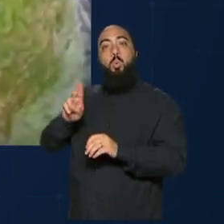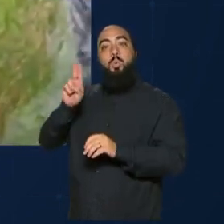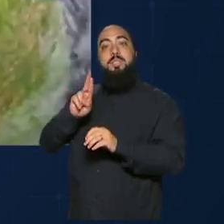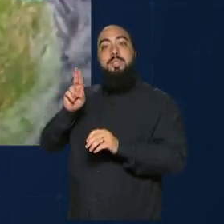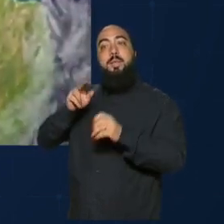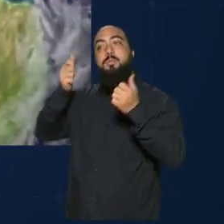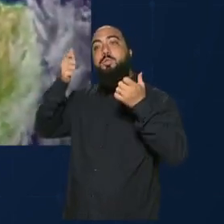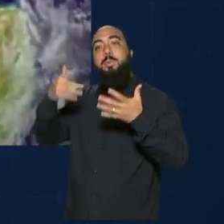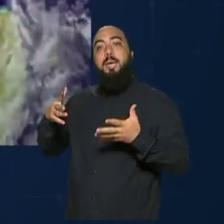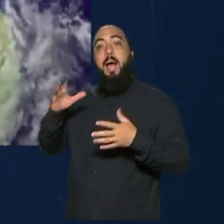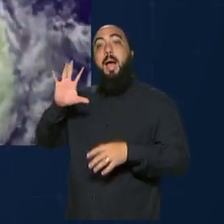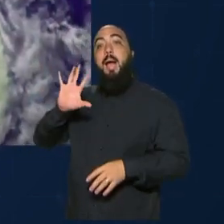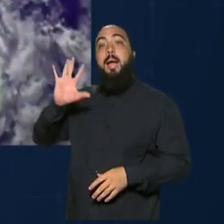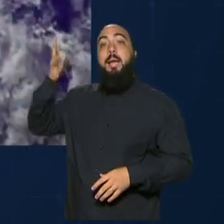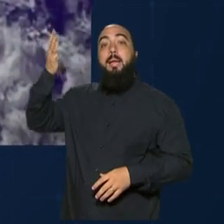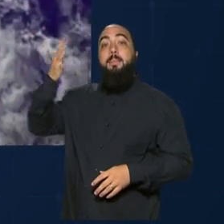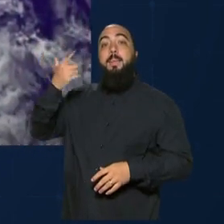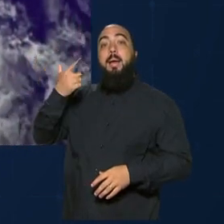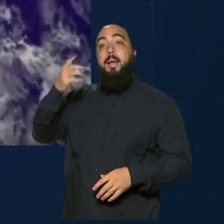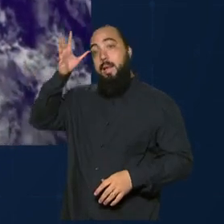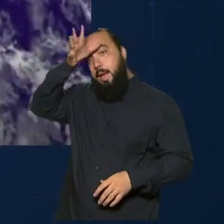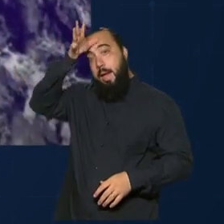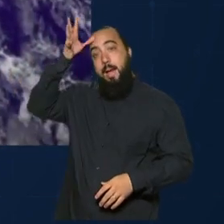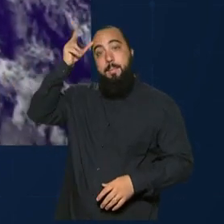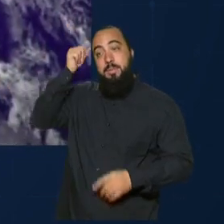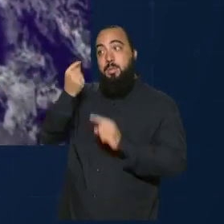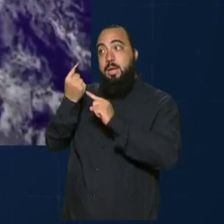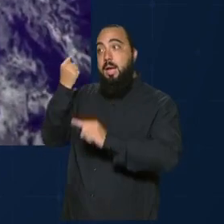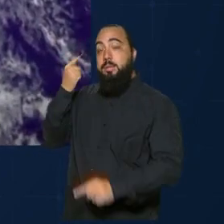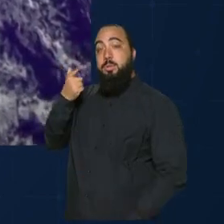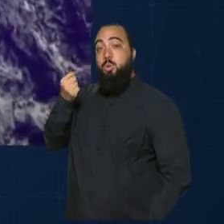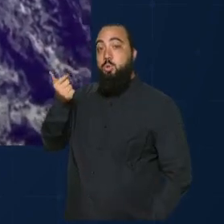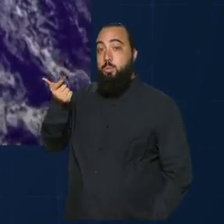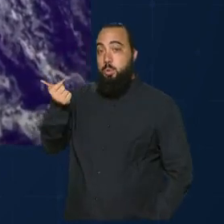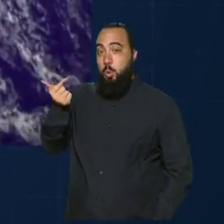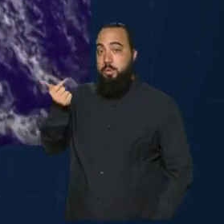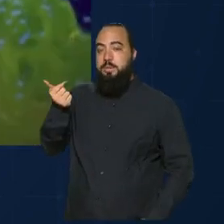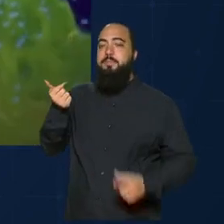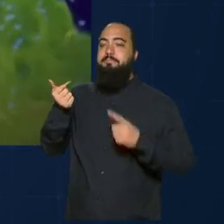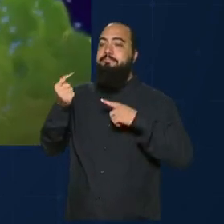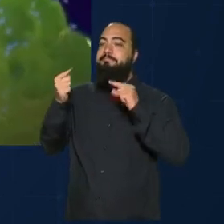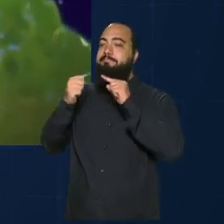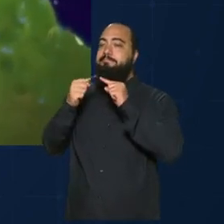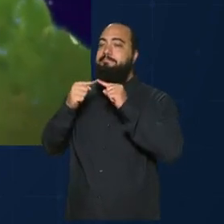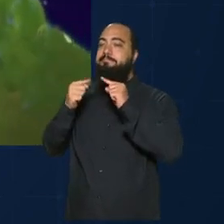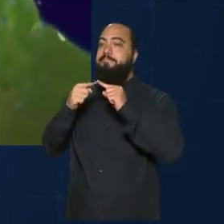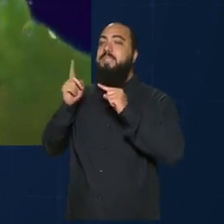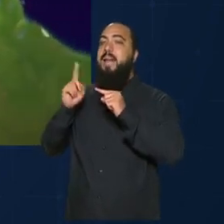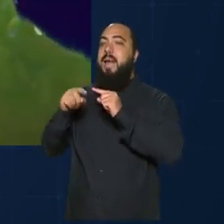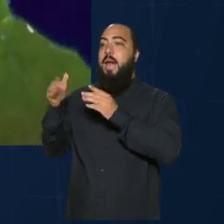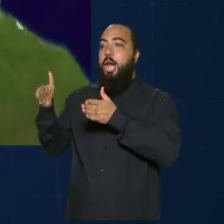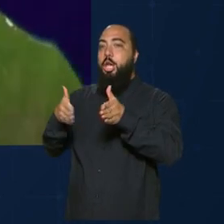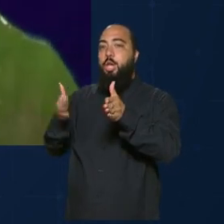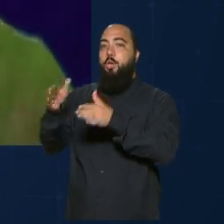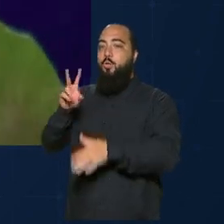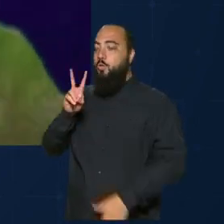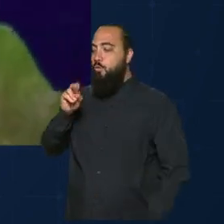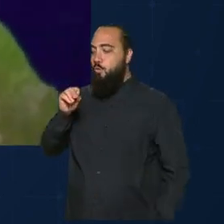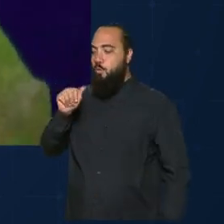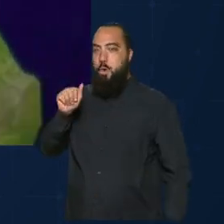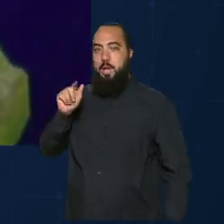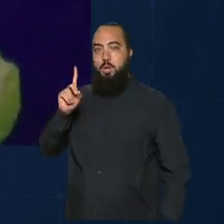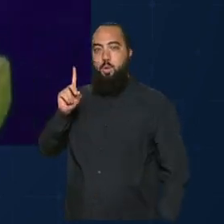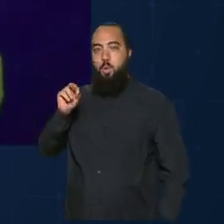clima na Amazônia desde 2012 e que tem muitas semelhanças com os rios voadores. Os lagos